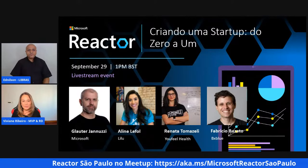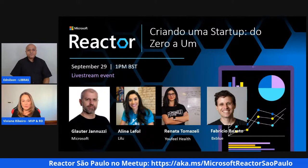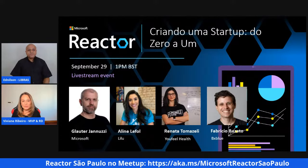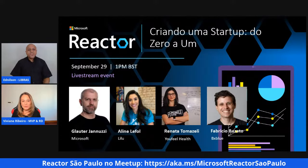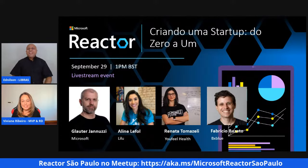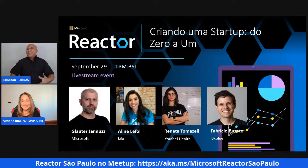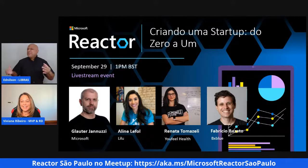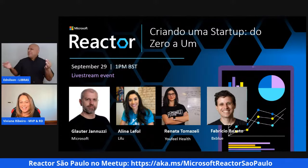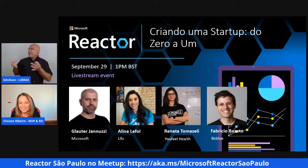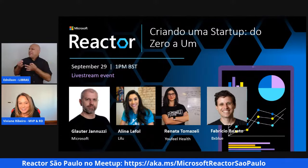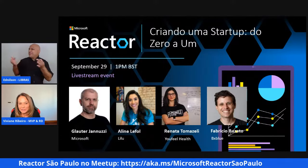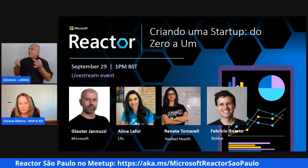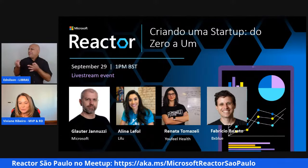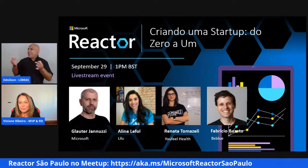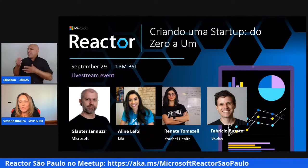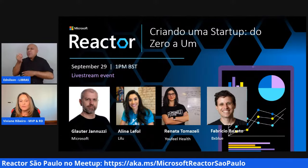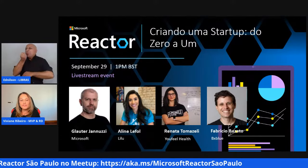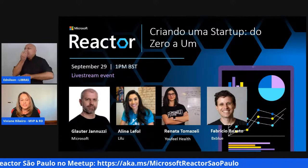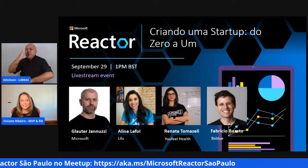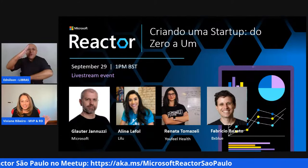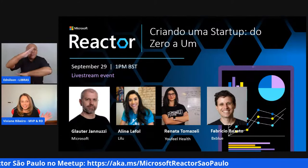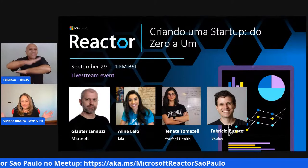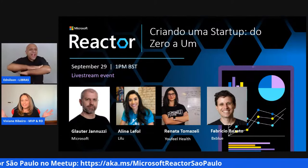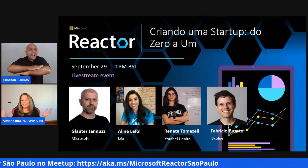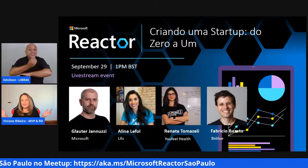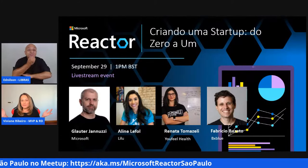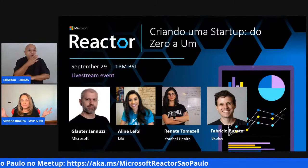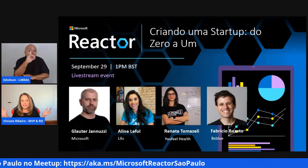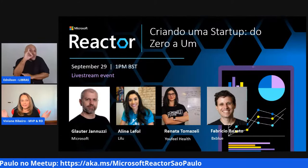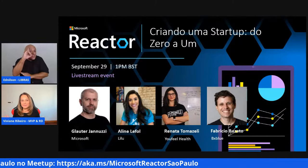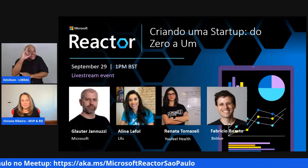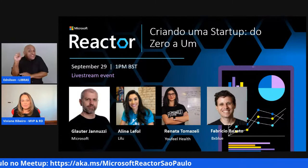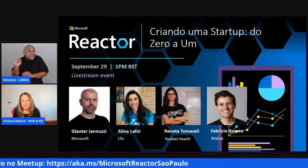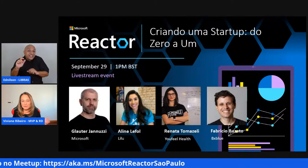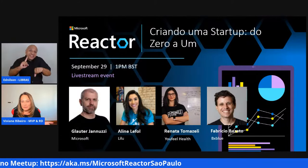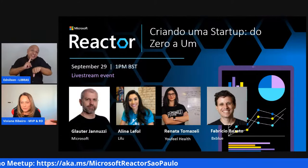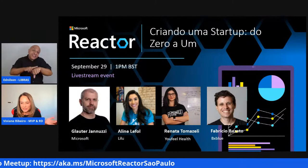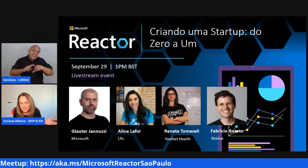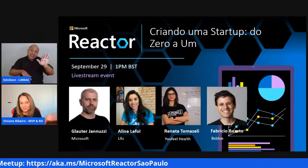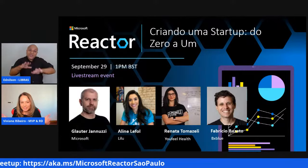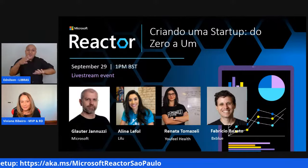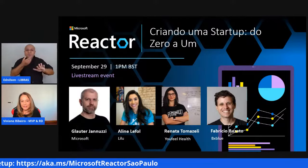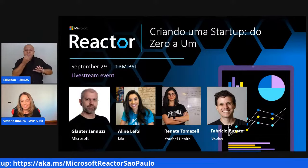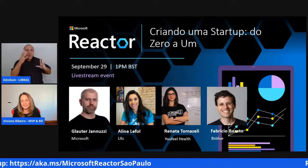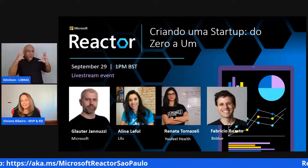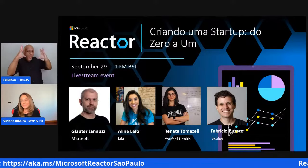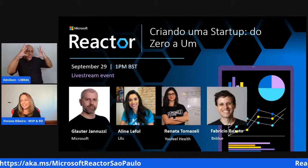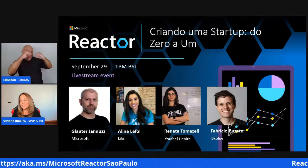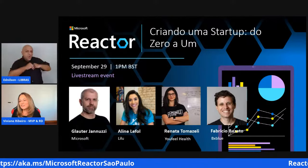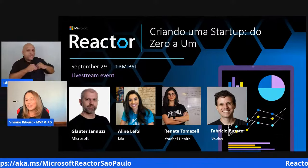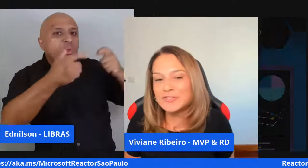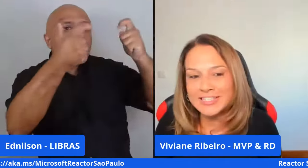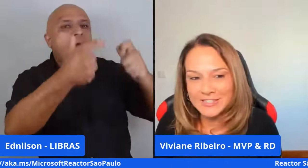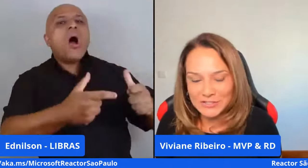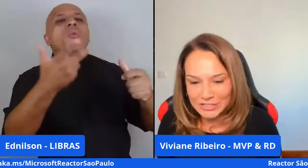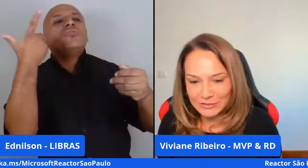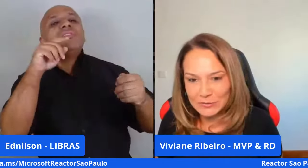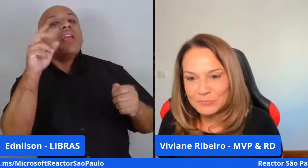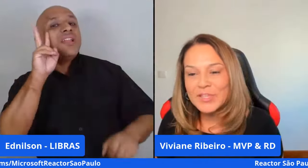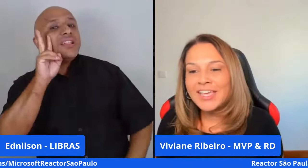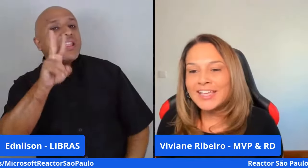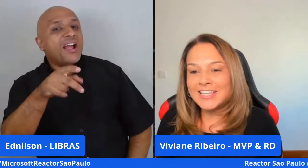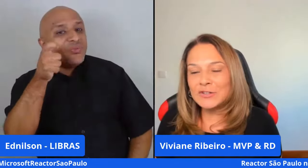Perfeito, muito boa tarde, muito bom dia, dependendo do horário, muito boa noite, dependendo do horário de quem estiver nos